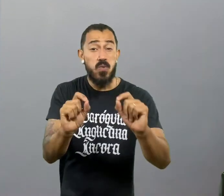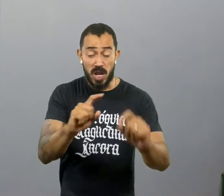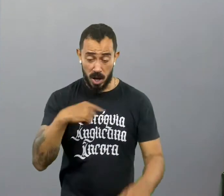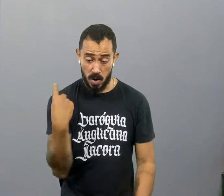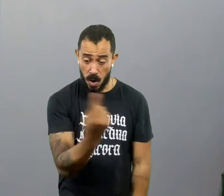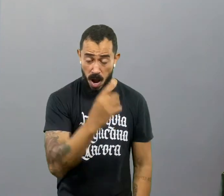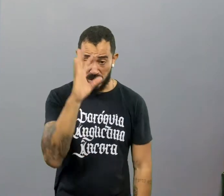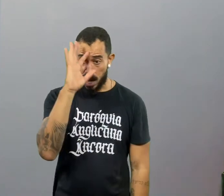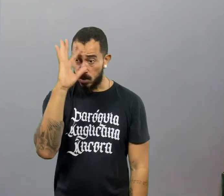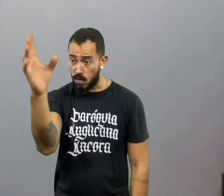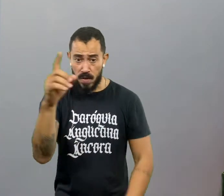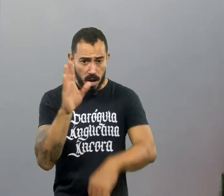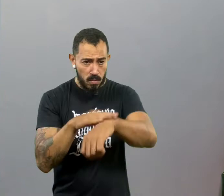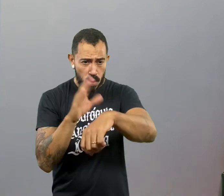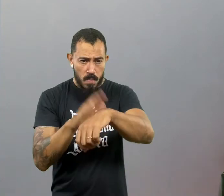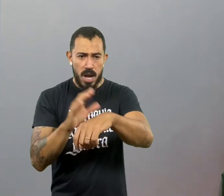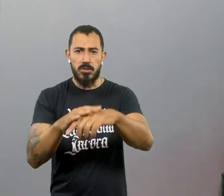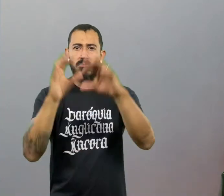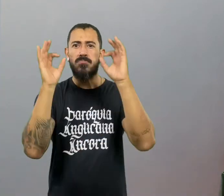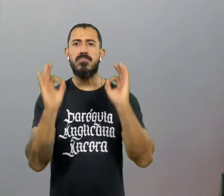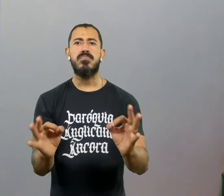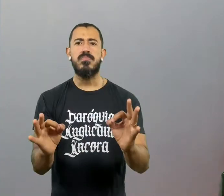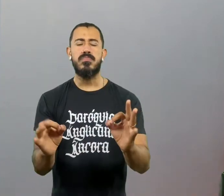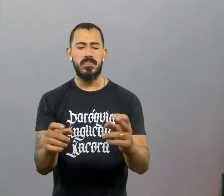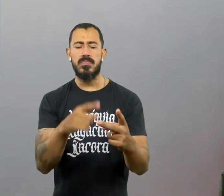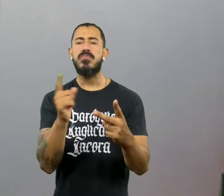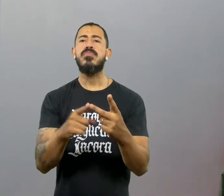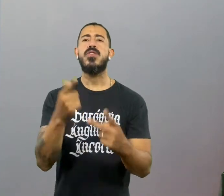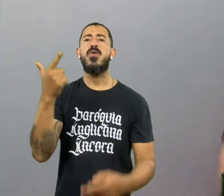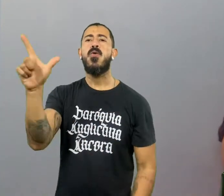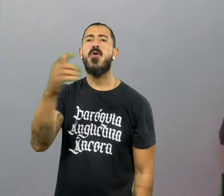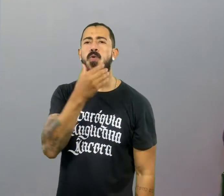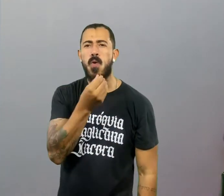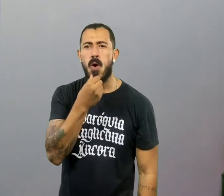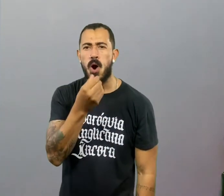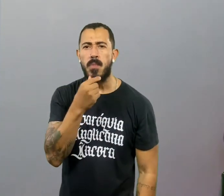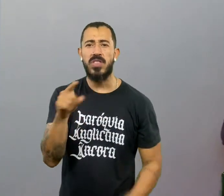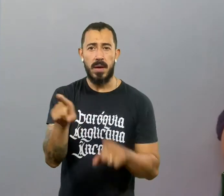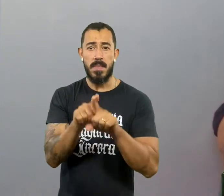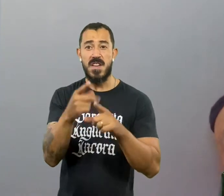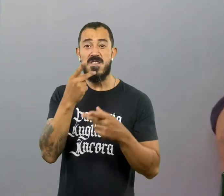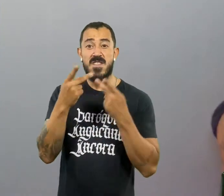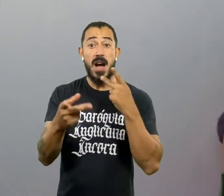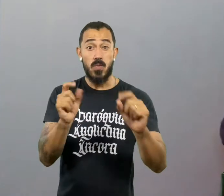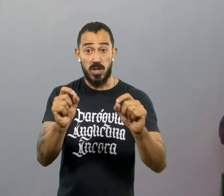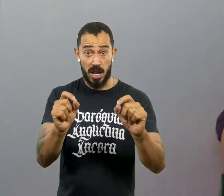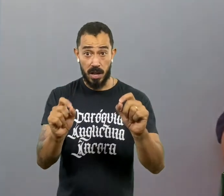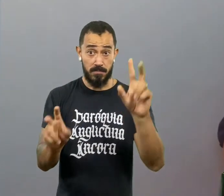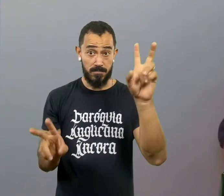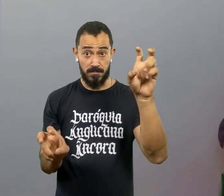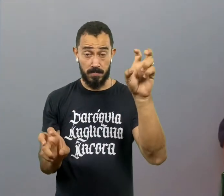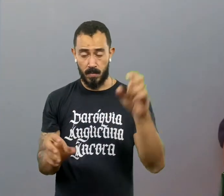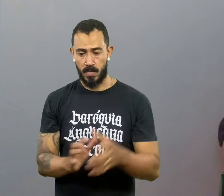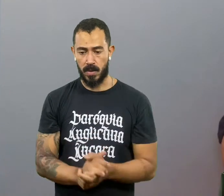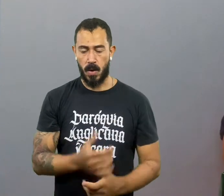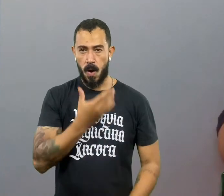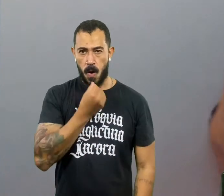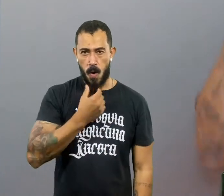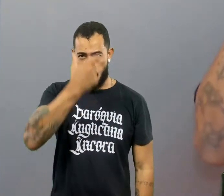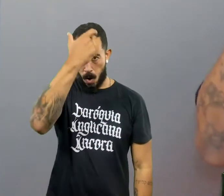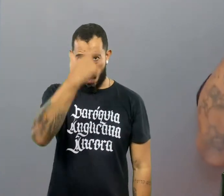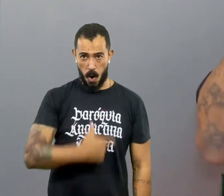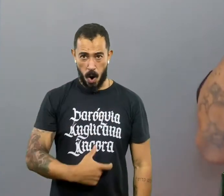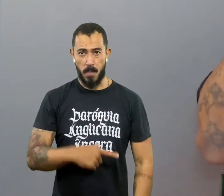Olha que coisa maravilhosa. Tem outro irmão que eu gosto muito chamado Padre Falso que diz uma coisa, que o homem prudente ele é